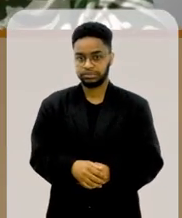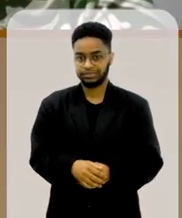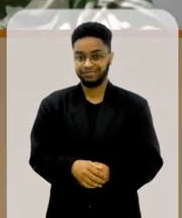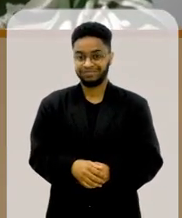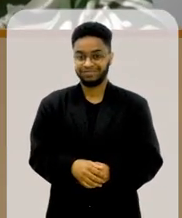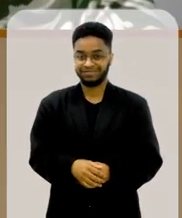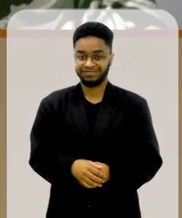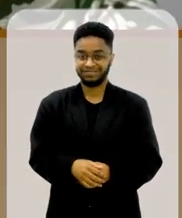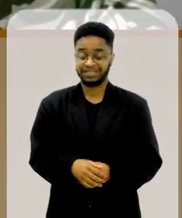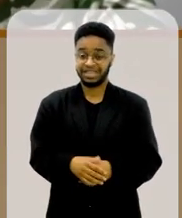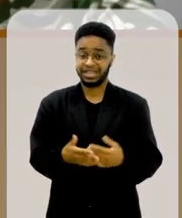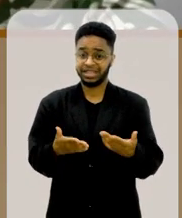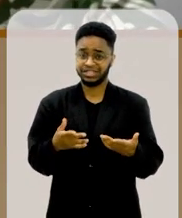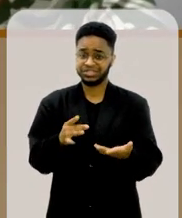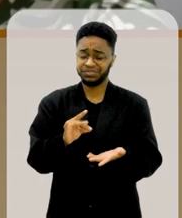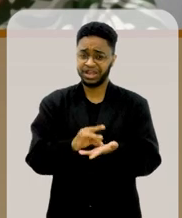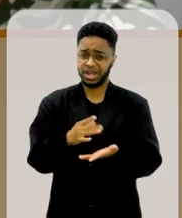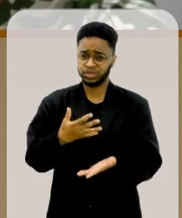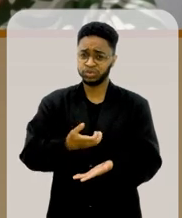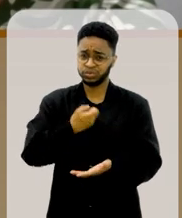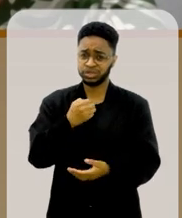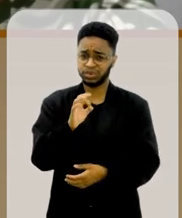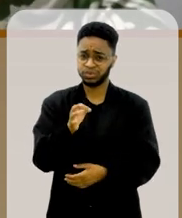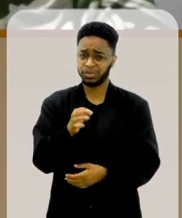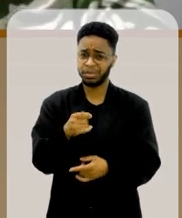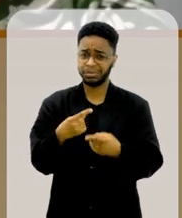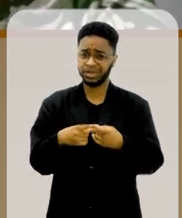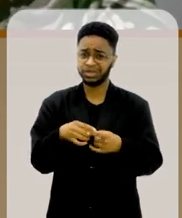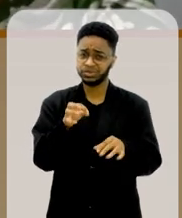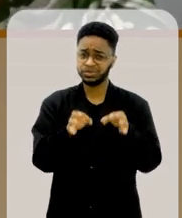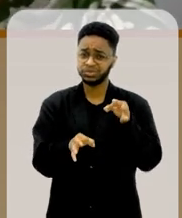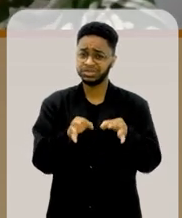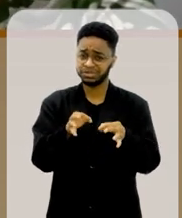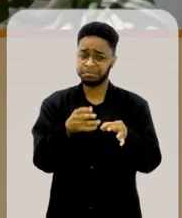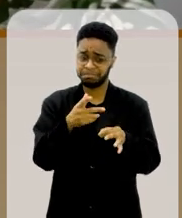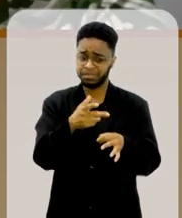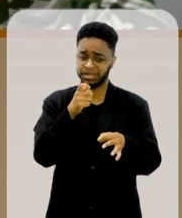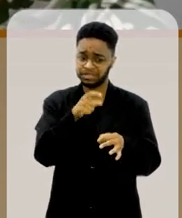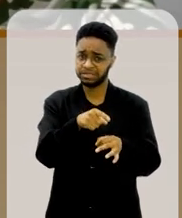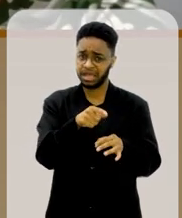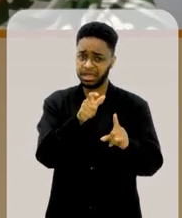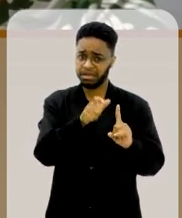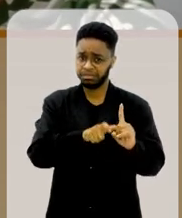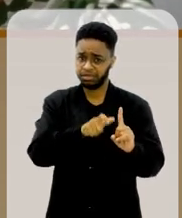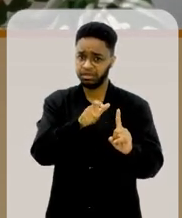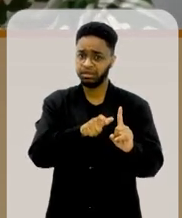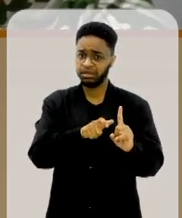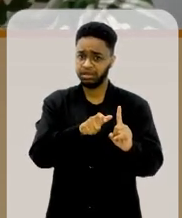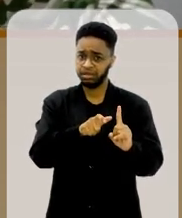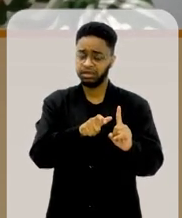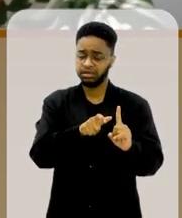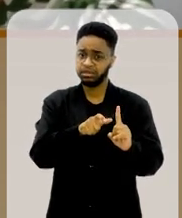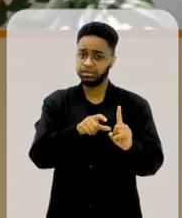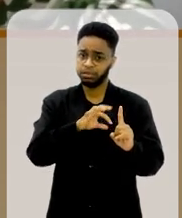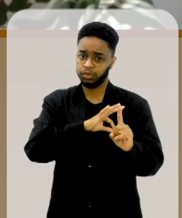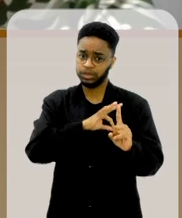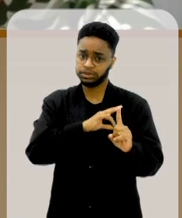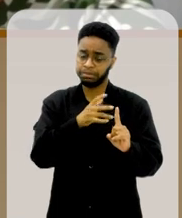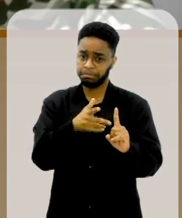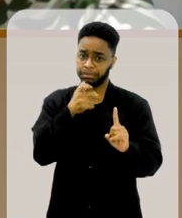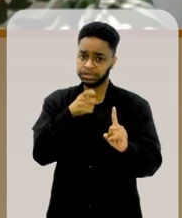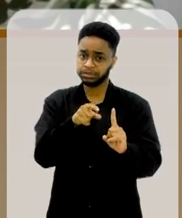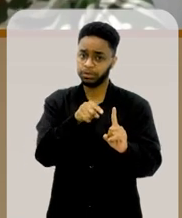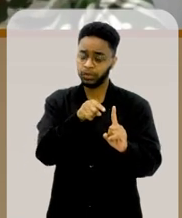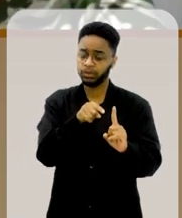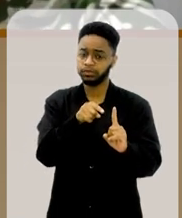É uma coisa assustadora também, né? A justiça reconhece, e a polícia, né?